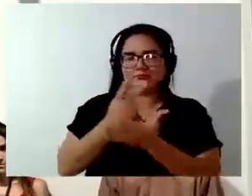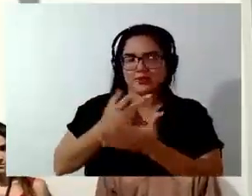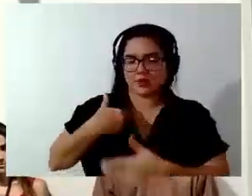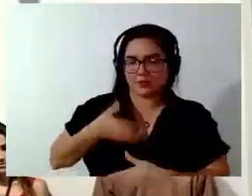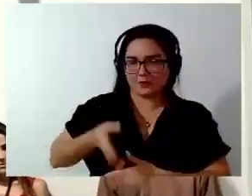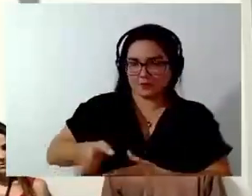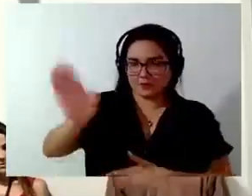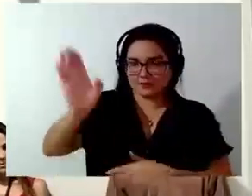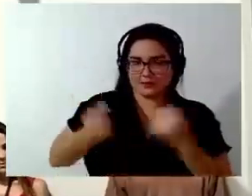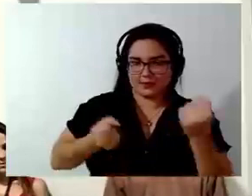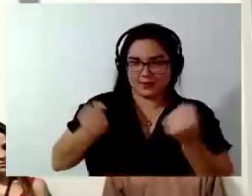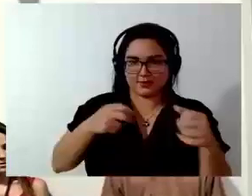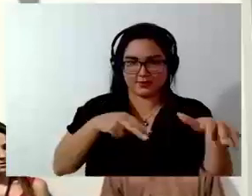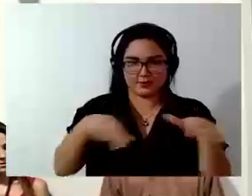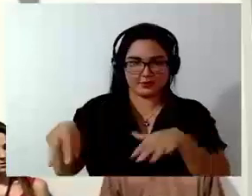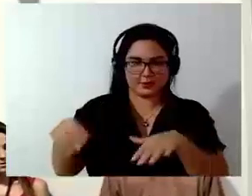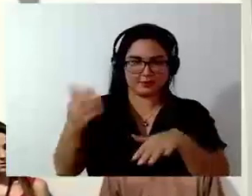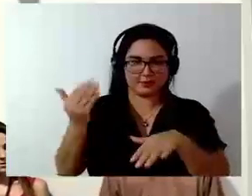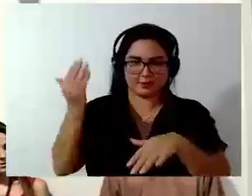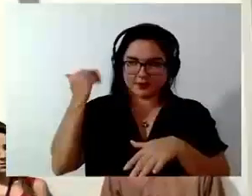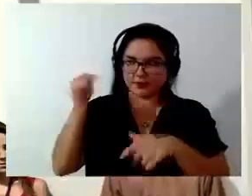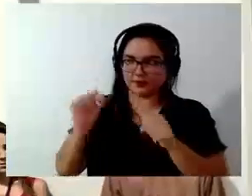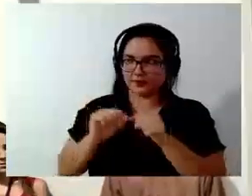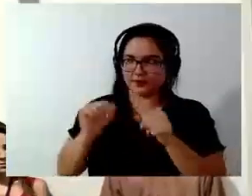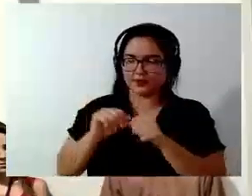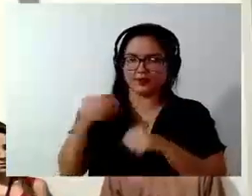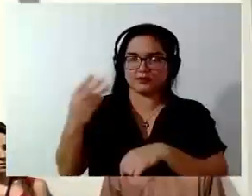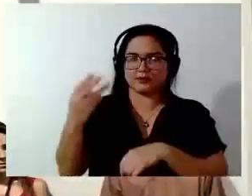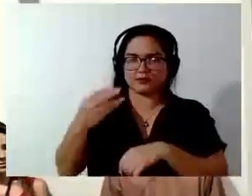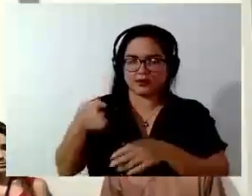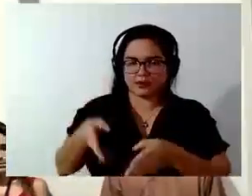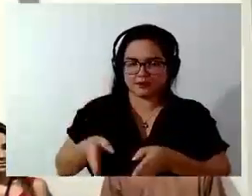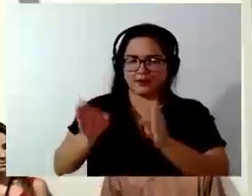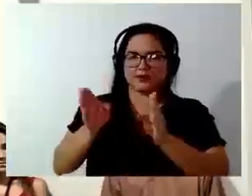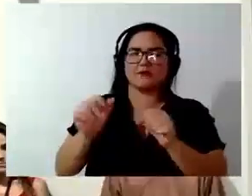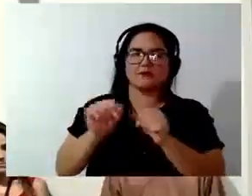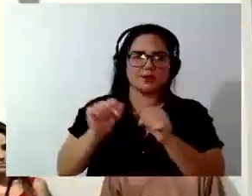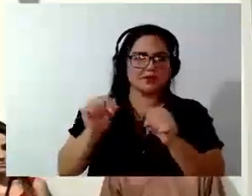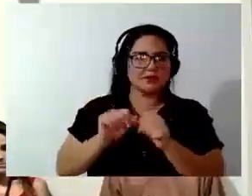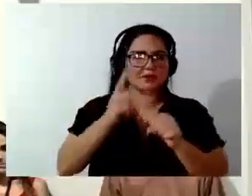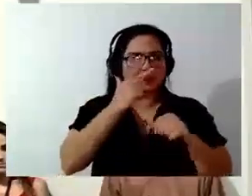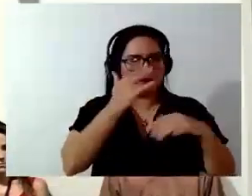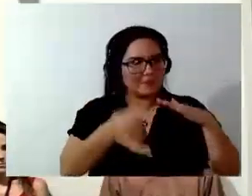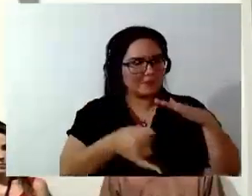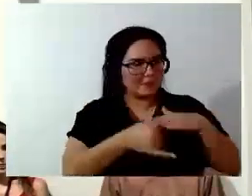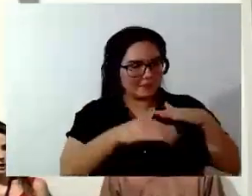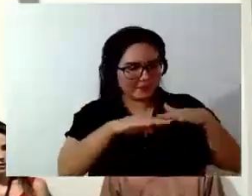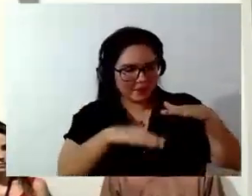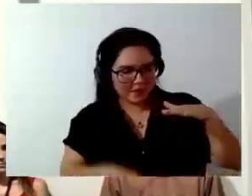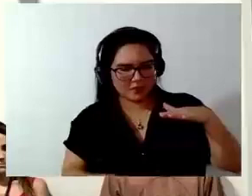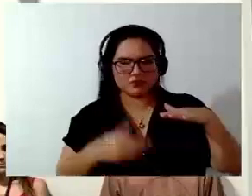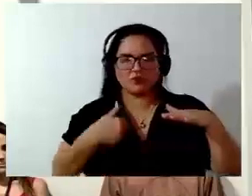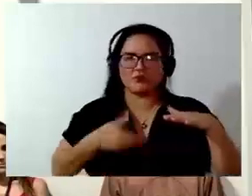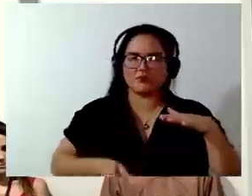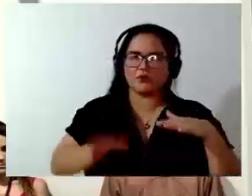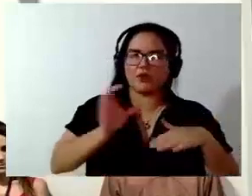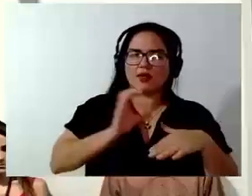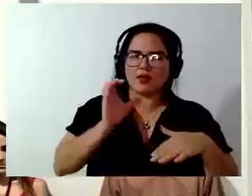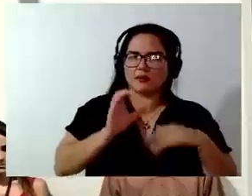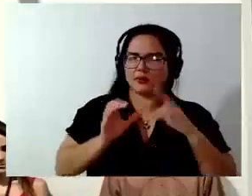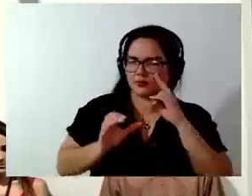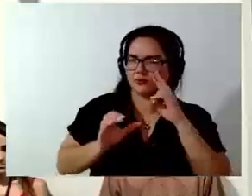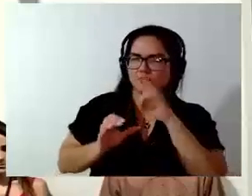passada, utilizando aquela terceira pista que foi feita, realmente ali ficou muito baixo. Eu até passei assim rapidamente, mas observei,